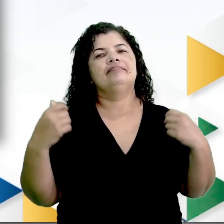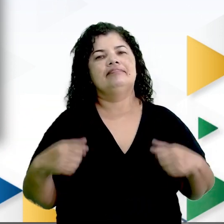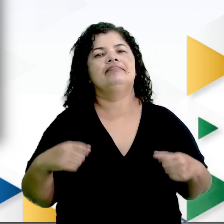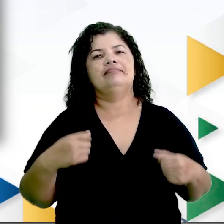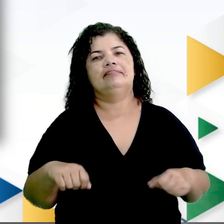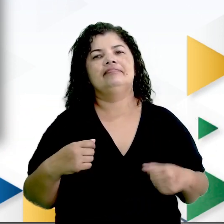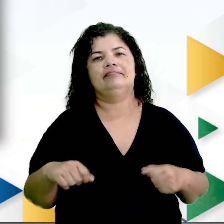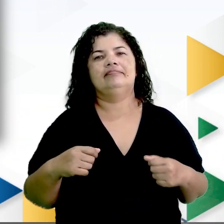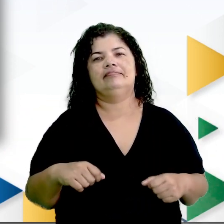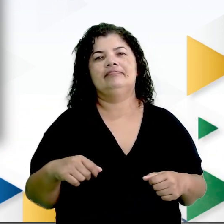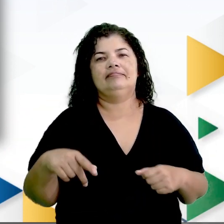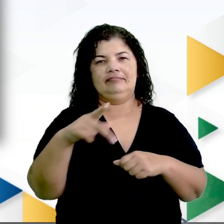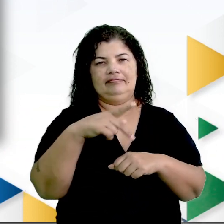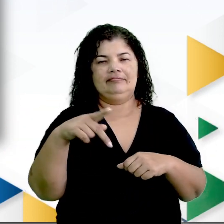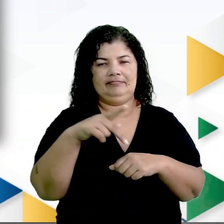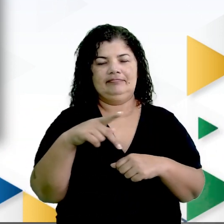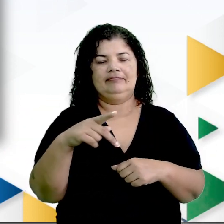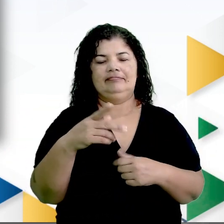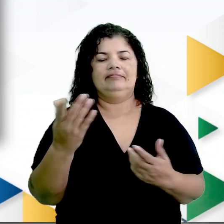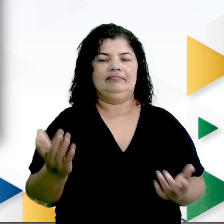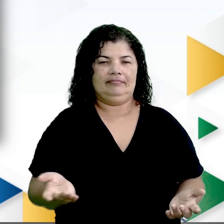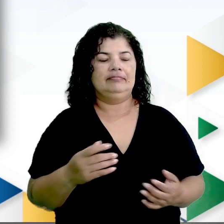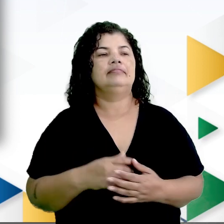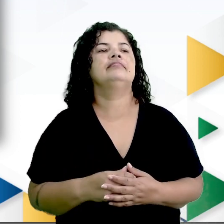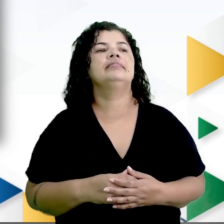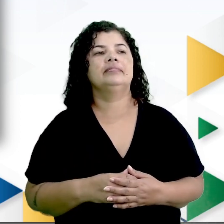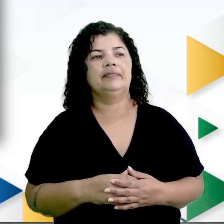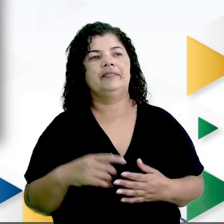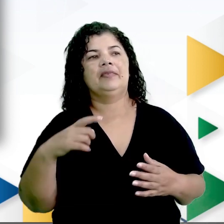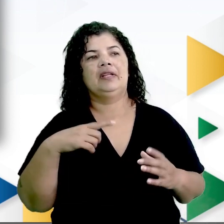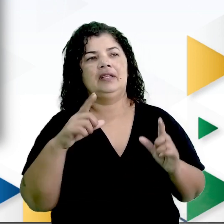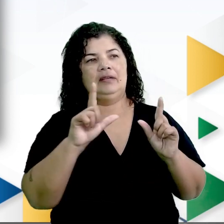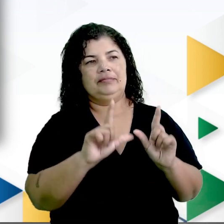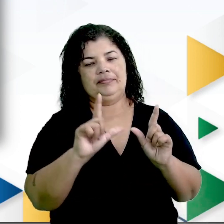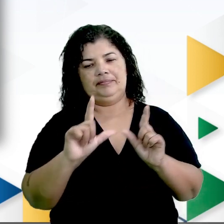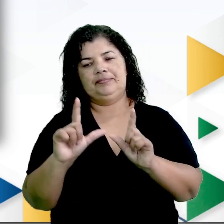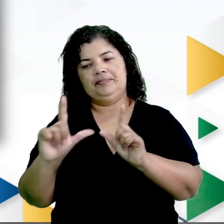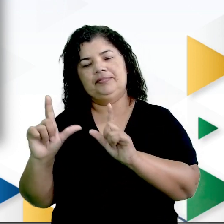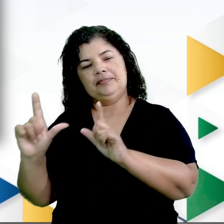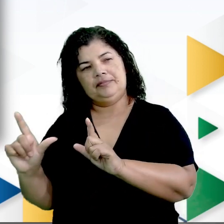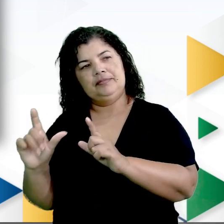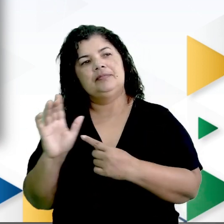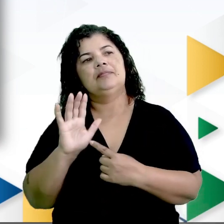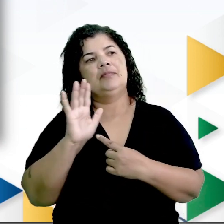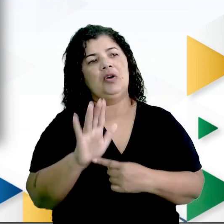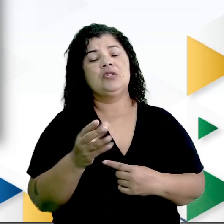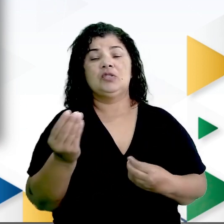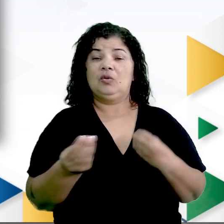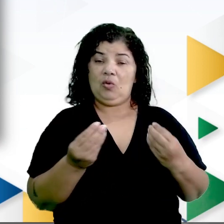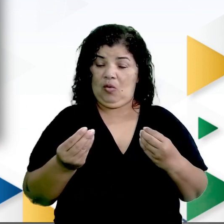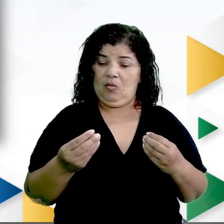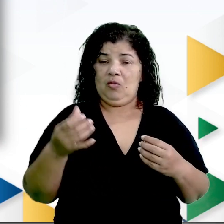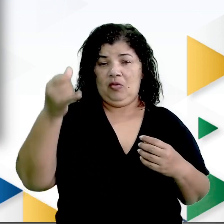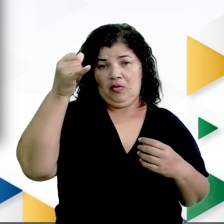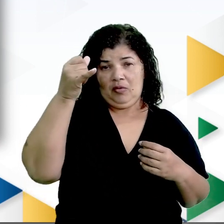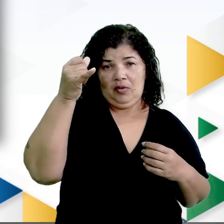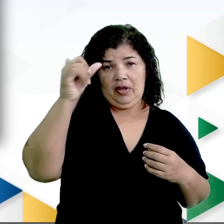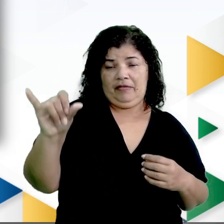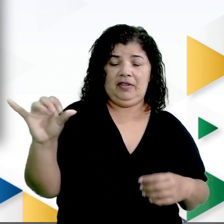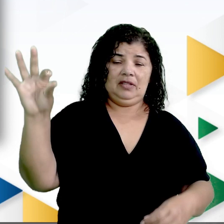questão da dengue no país. E embaixo nós temos as várias figuras, que estão mostrando o O cuidado com